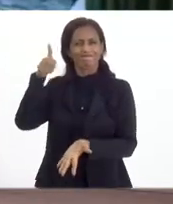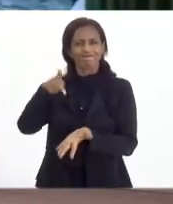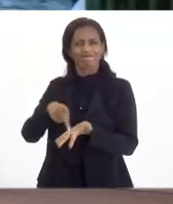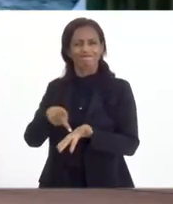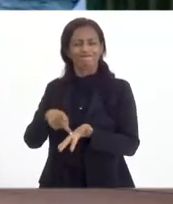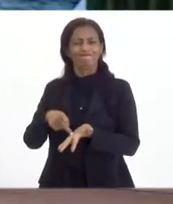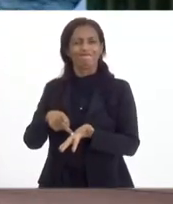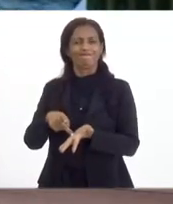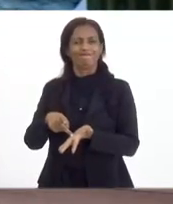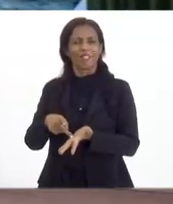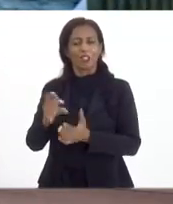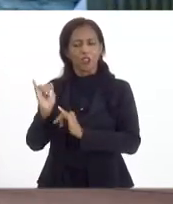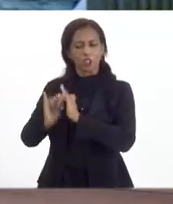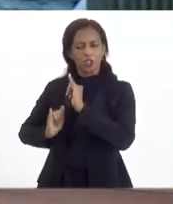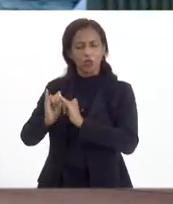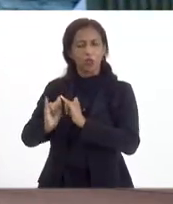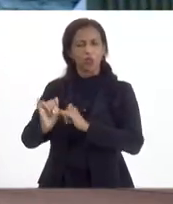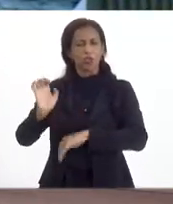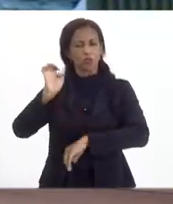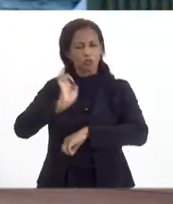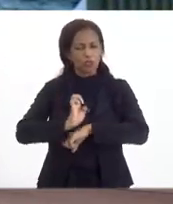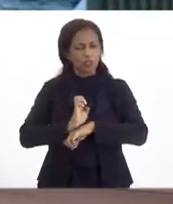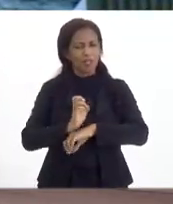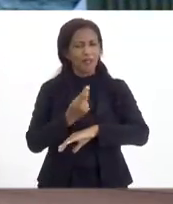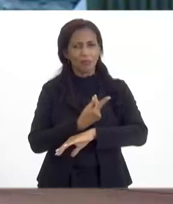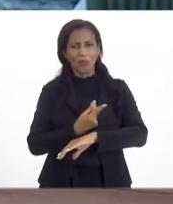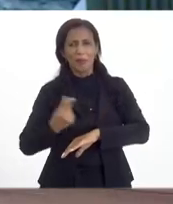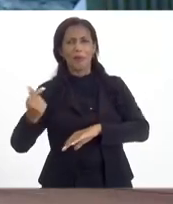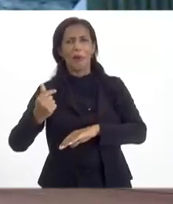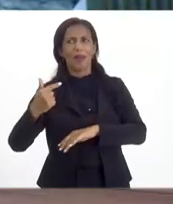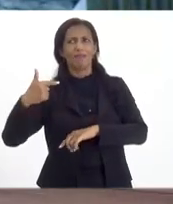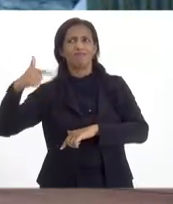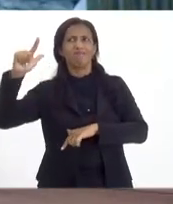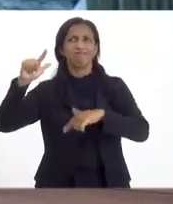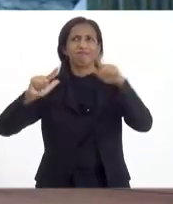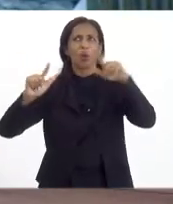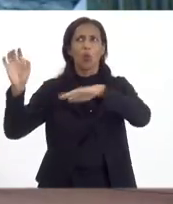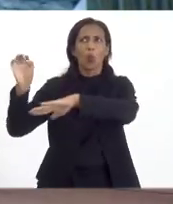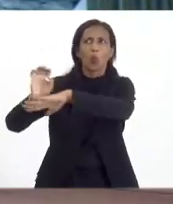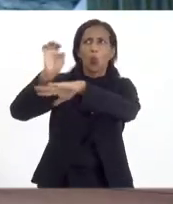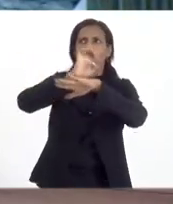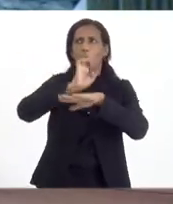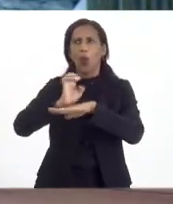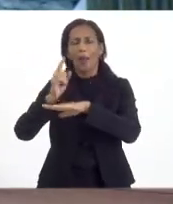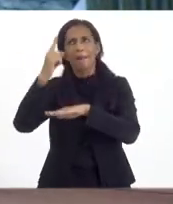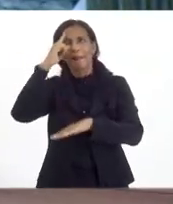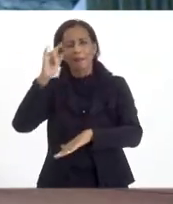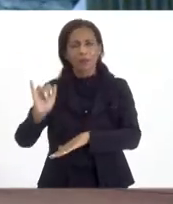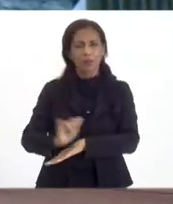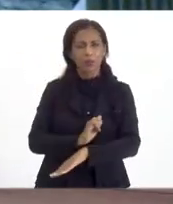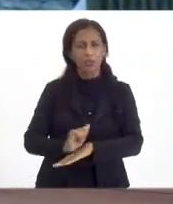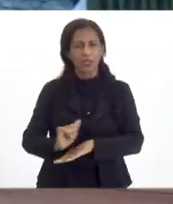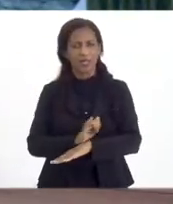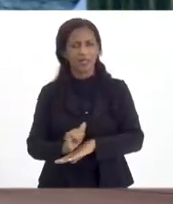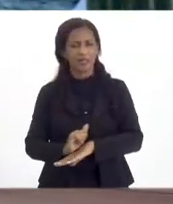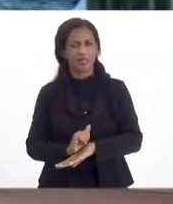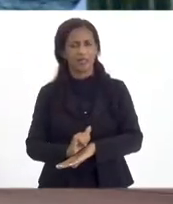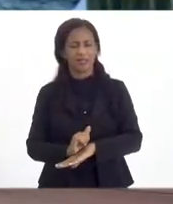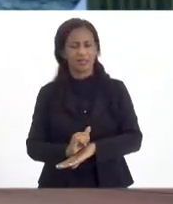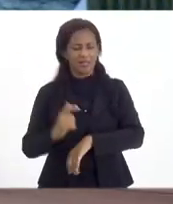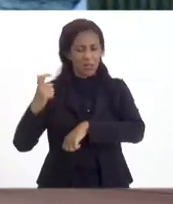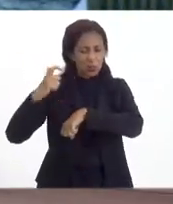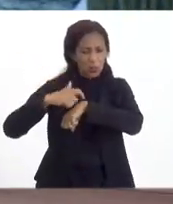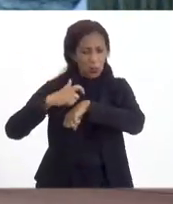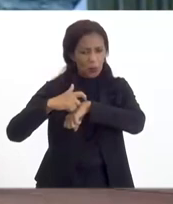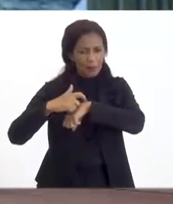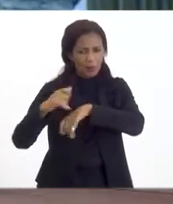indústrias que estão aqui no Estado do Rio de Janeiro, que estão indo embora para outros estados. E aí, se você pensa em estratégia, que no momento de crise a gente tem uma poupança